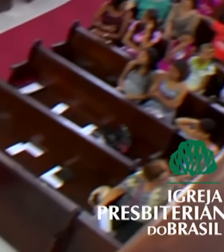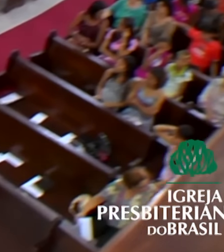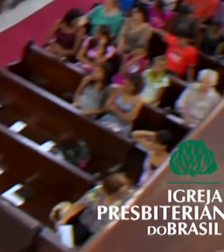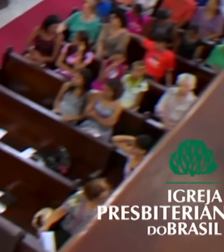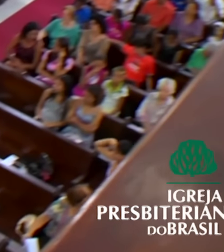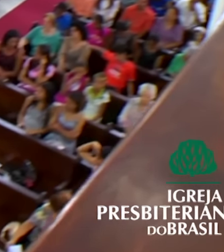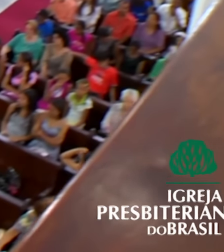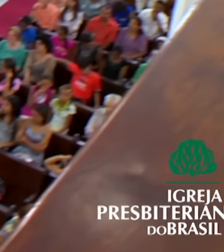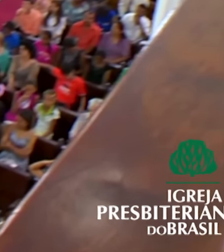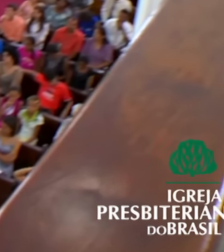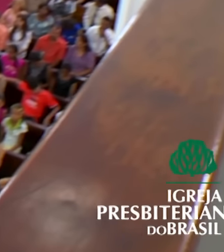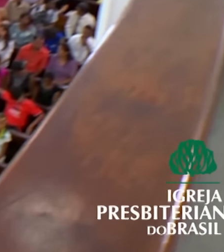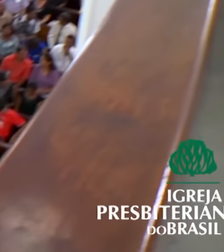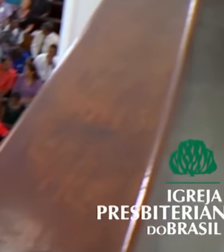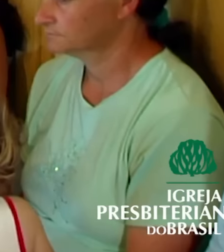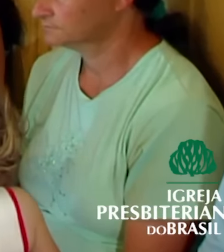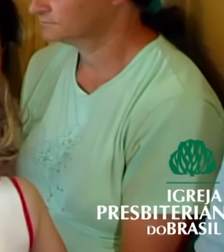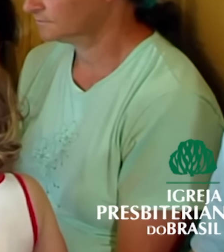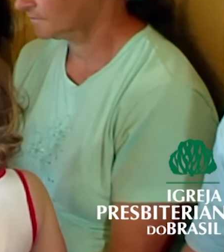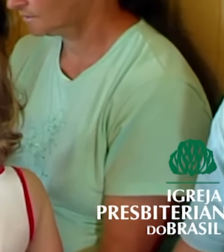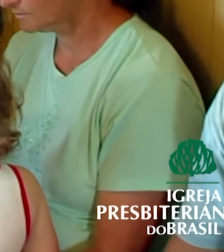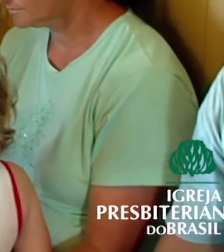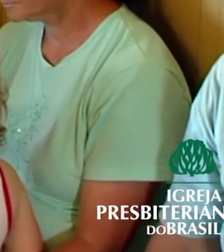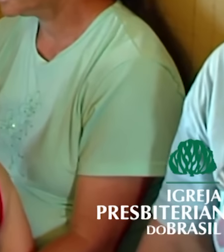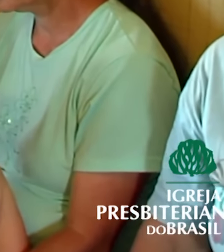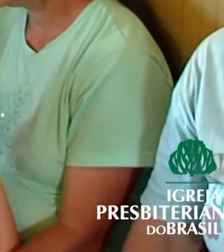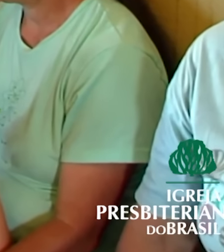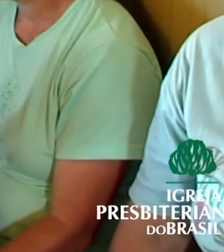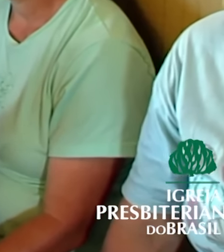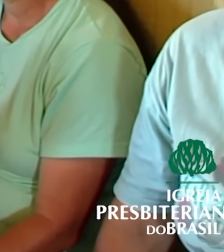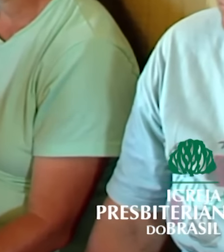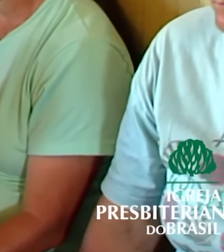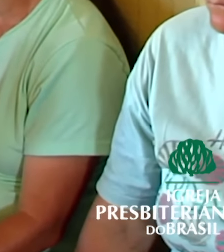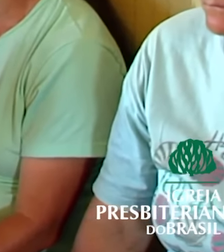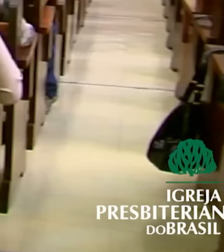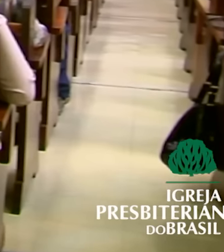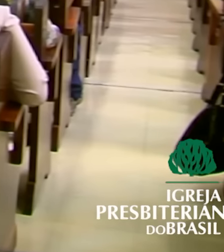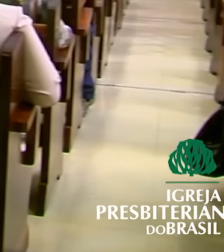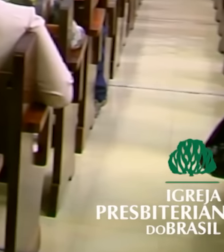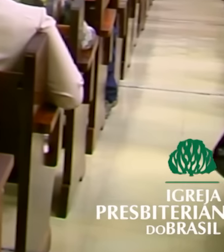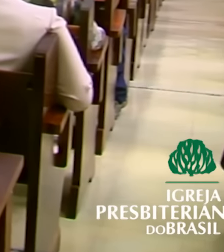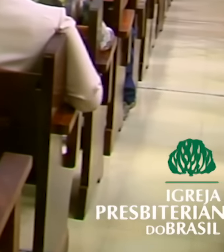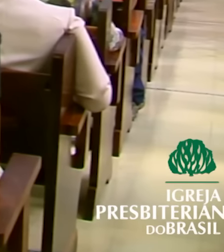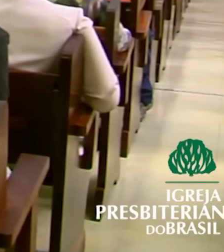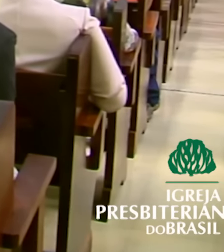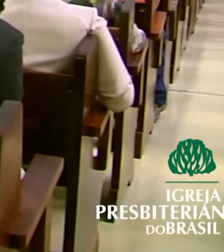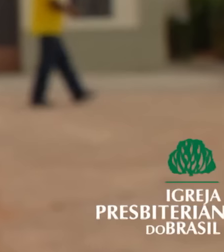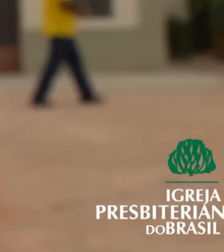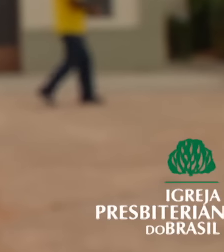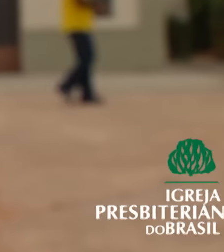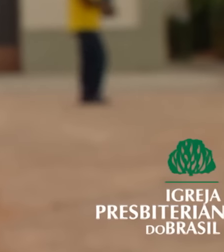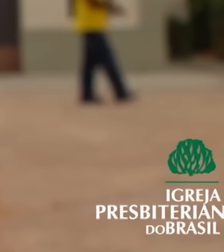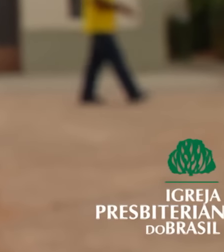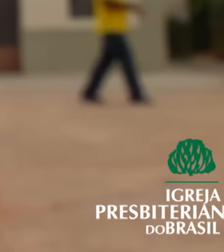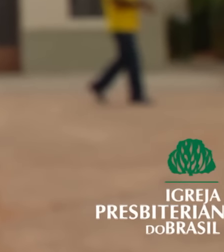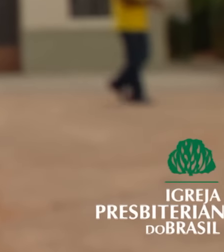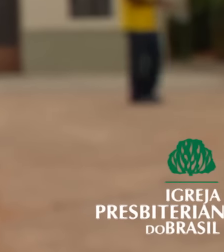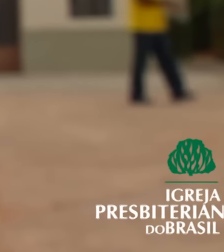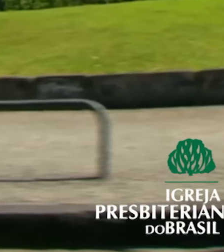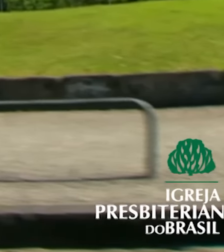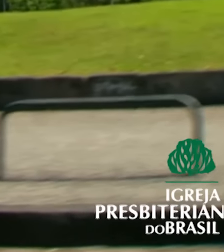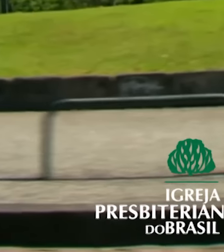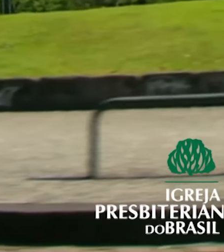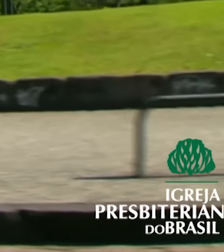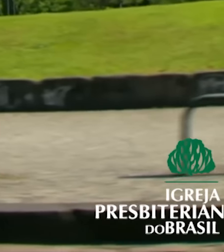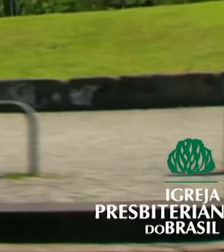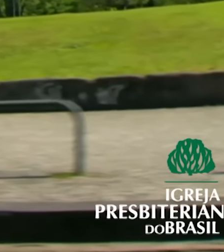teológica reformada que com o propósito de fazer a diferença na sociedade, a IPB tem sido um instrumento usado por